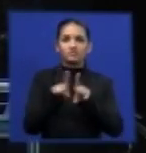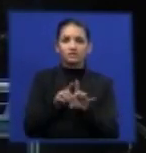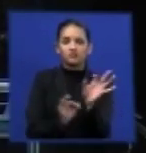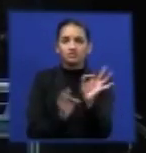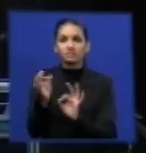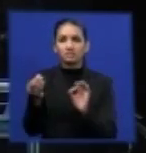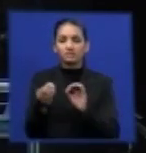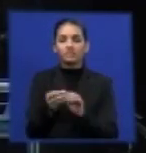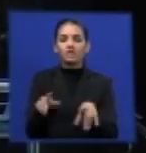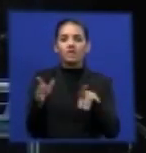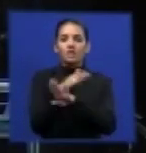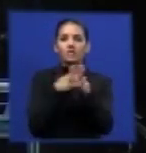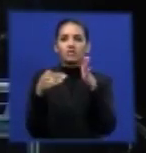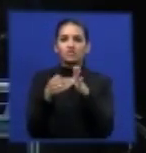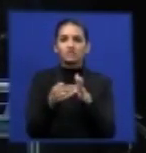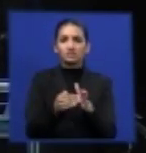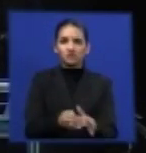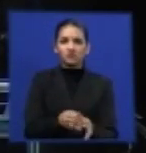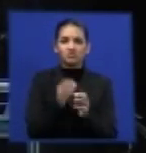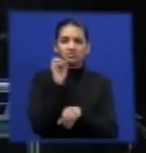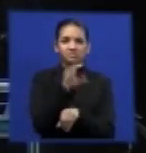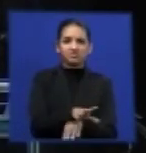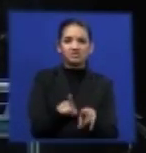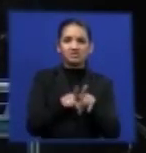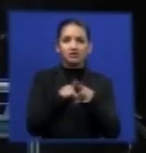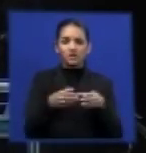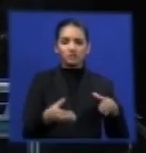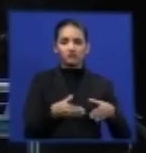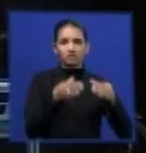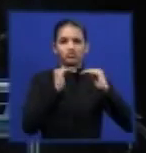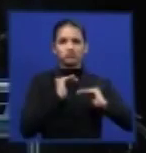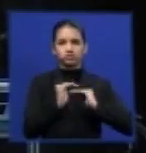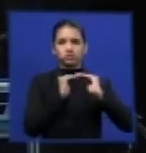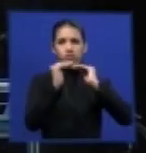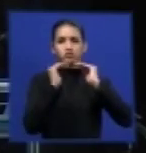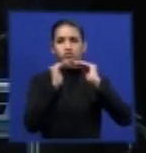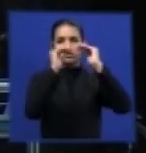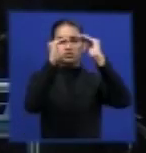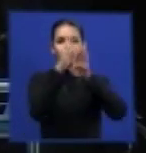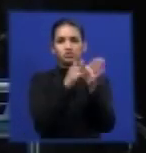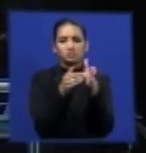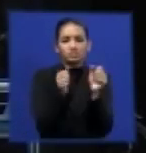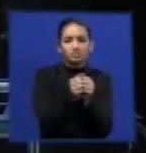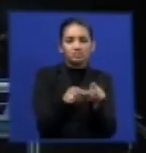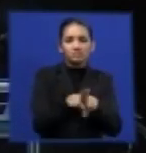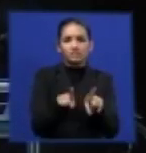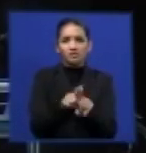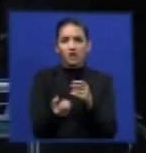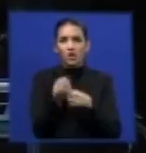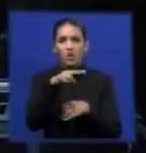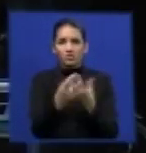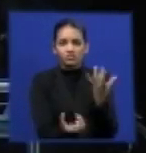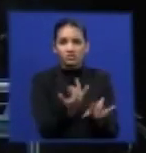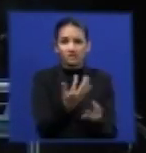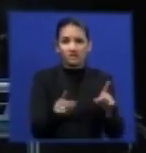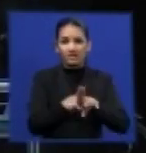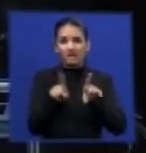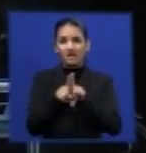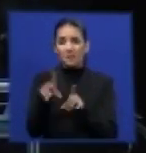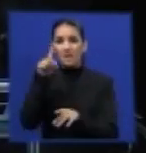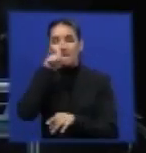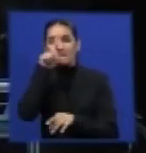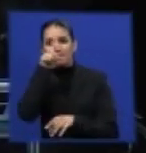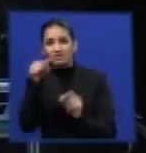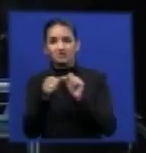não reciclados são armazenados em pilhas ou incinerados que a incineração de pneus em formas de cimento é perigosa que os